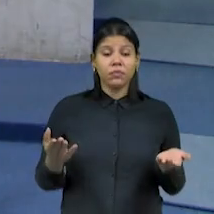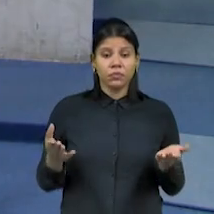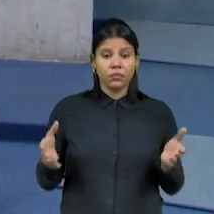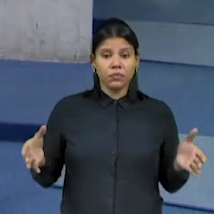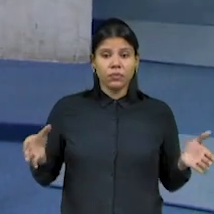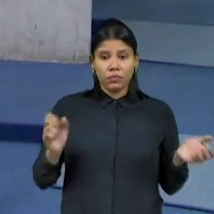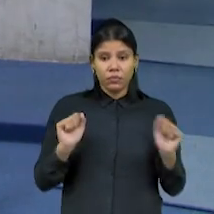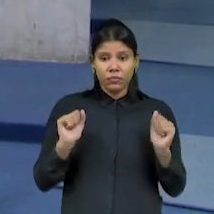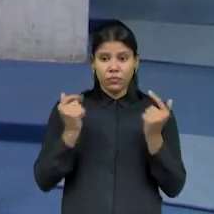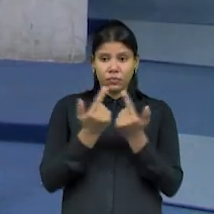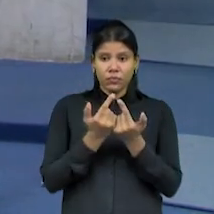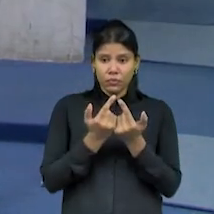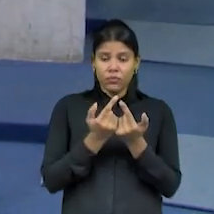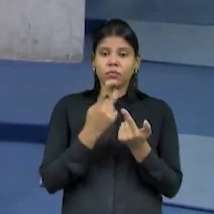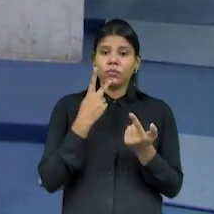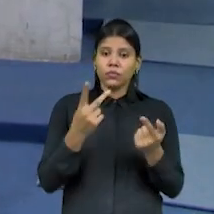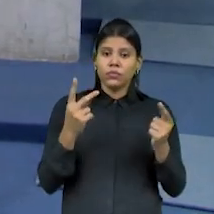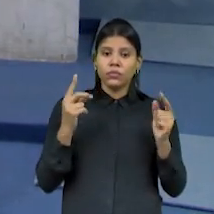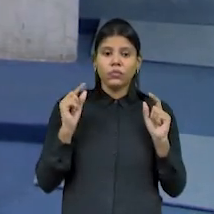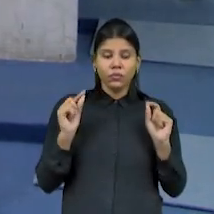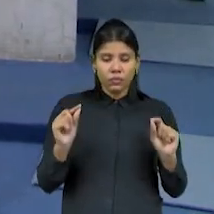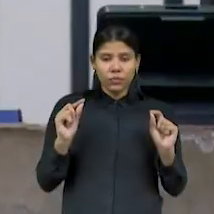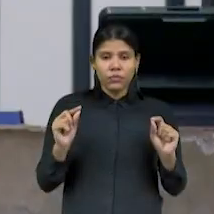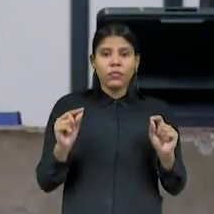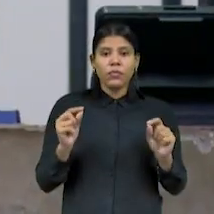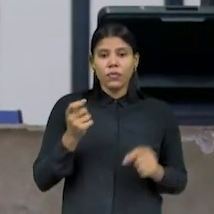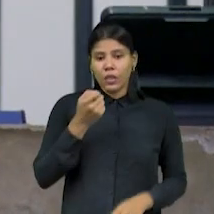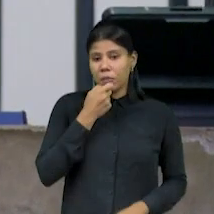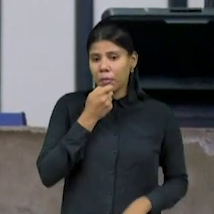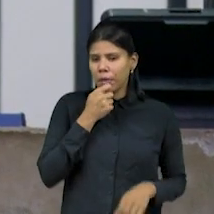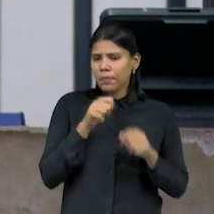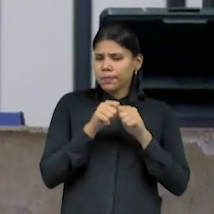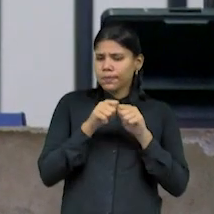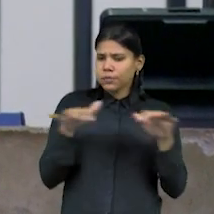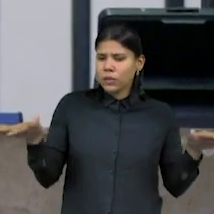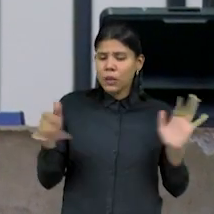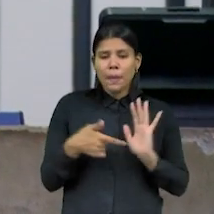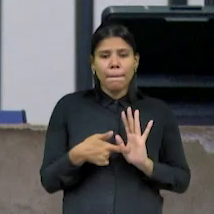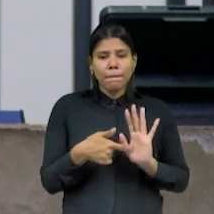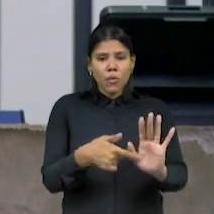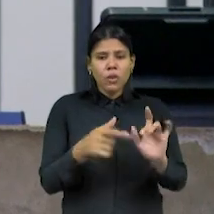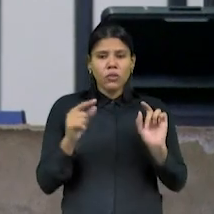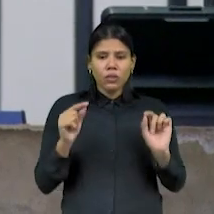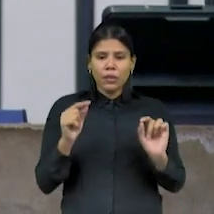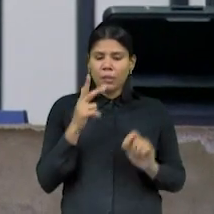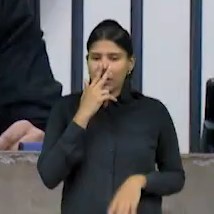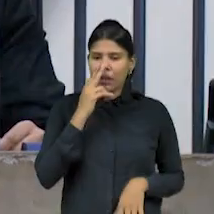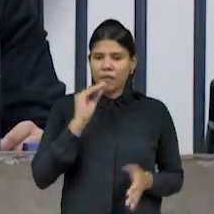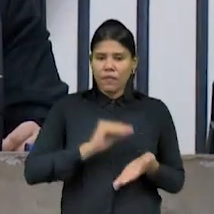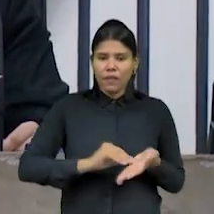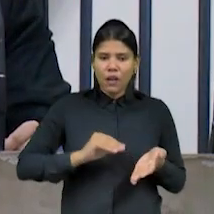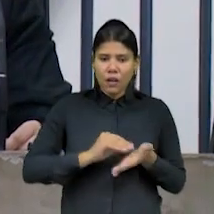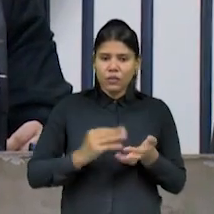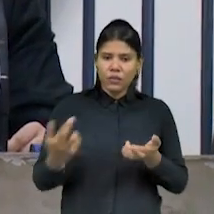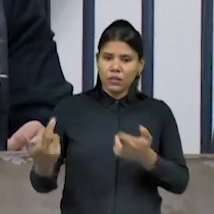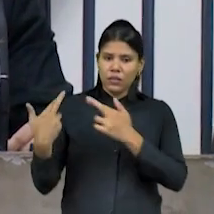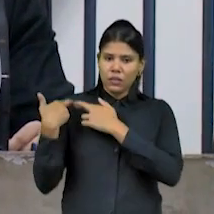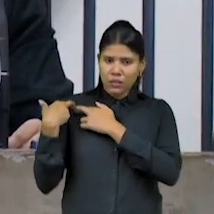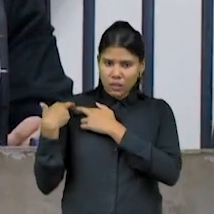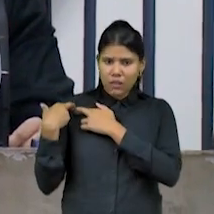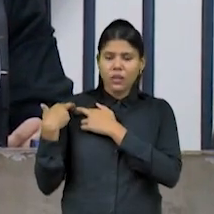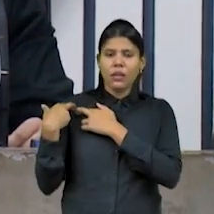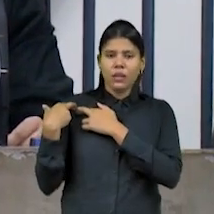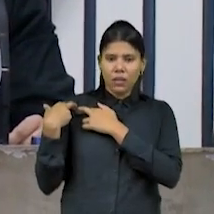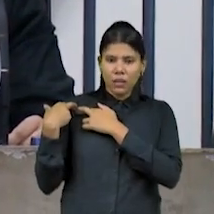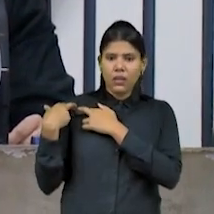conversas gravadas e divulgadas recentemente mostram descaso com uma das pastas mais importantes